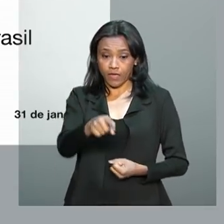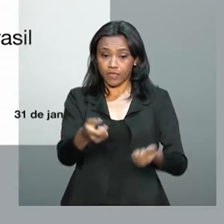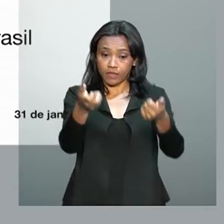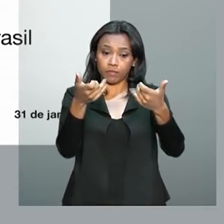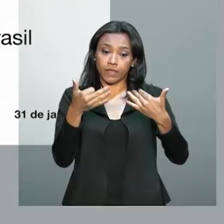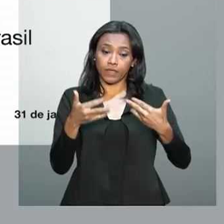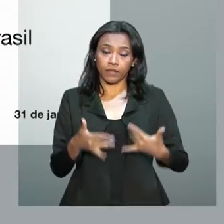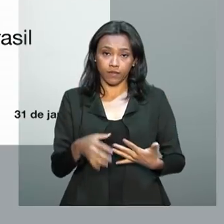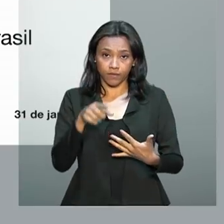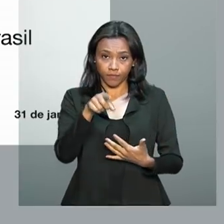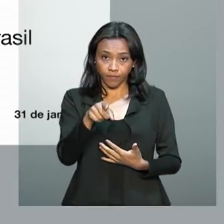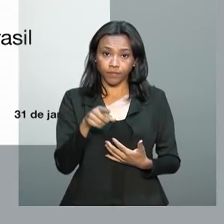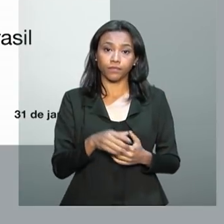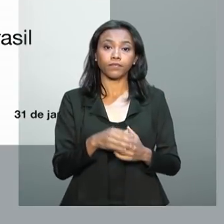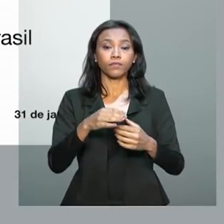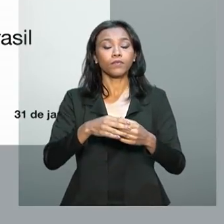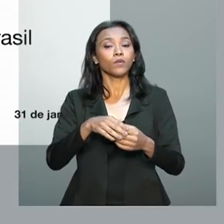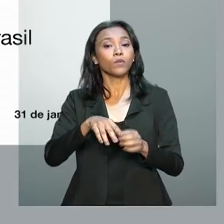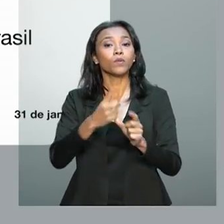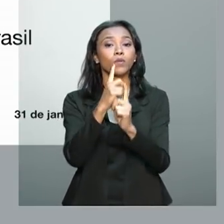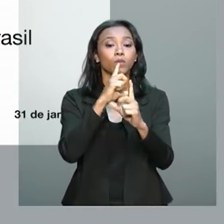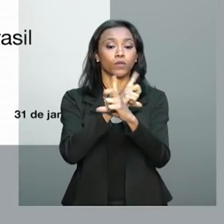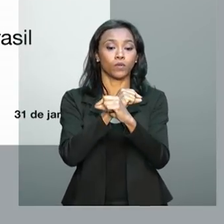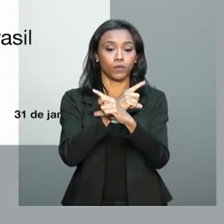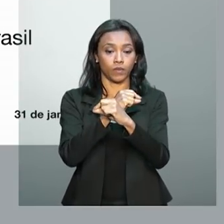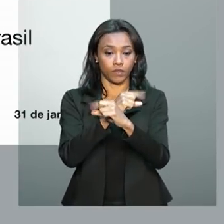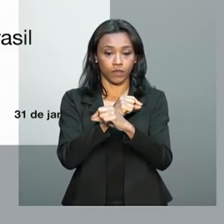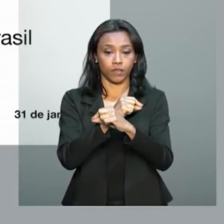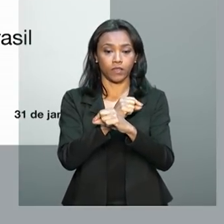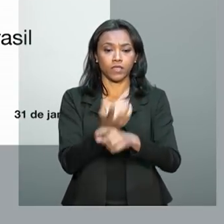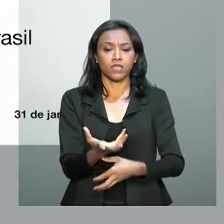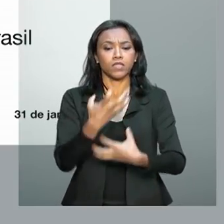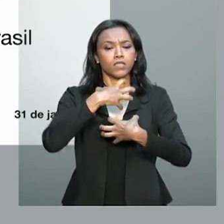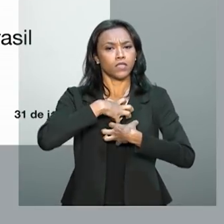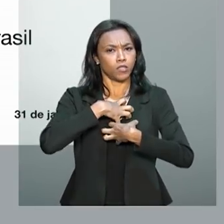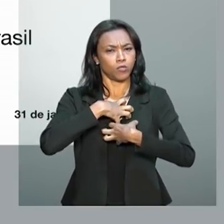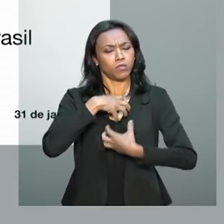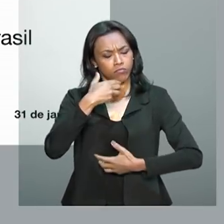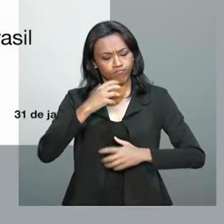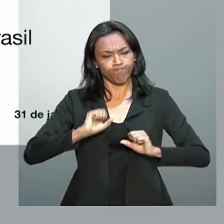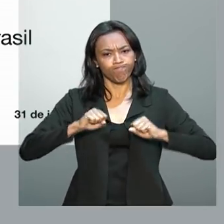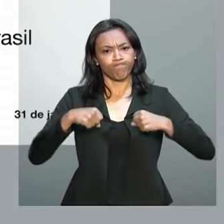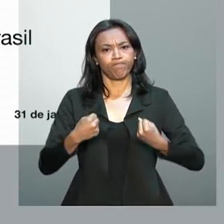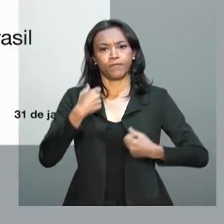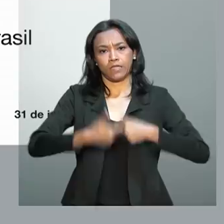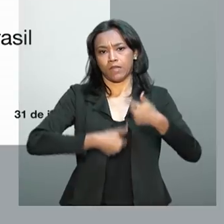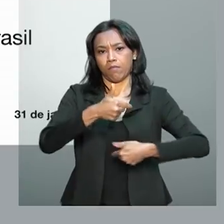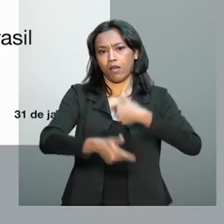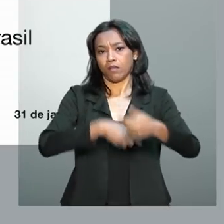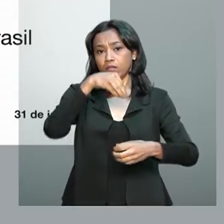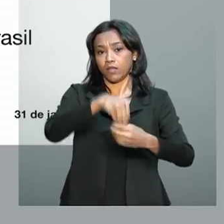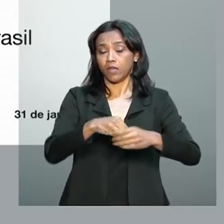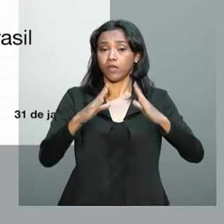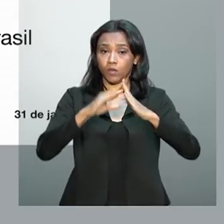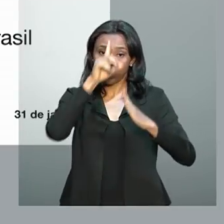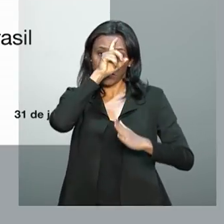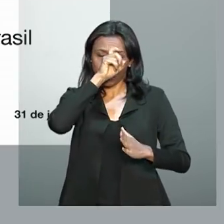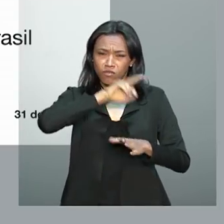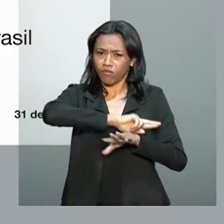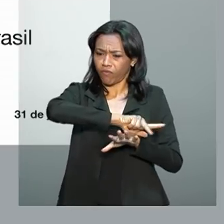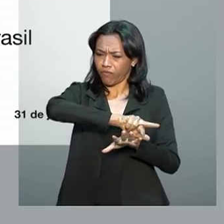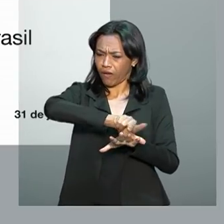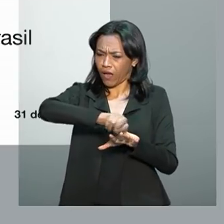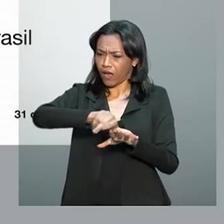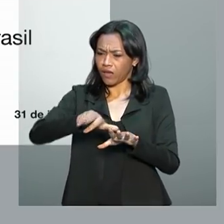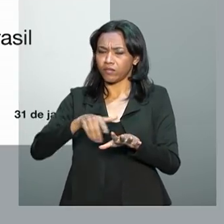República em um Twitter, sigo me recuperando e trabalhando do hospital. São muitas as linhas de atuação nesse